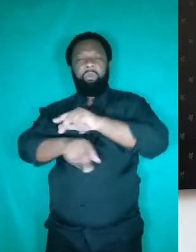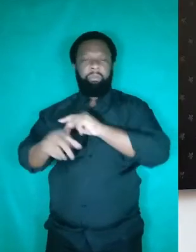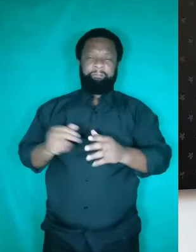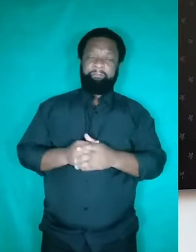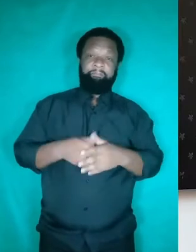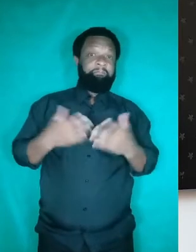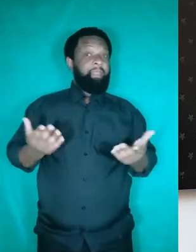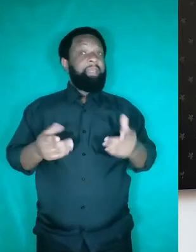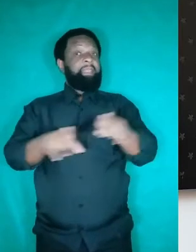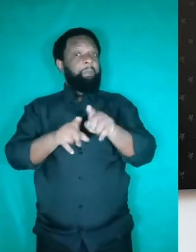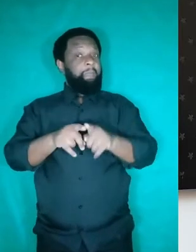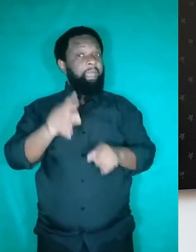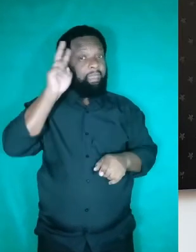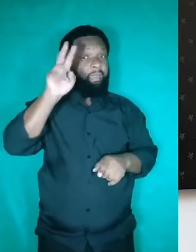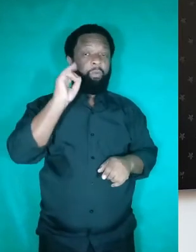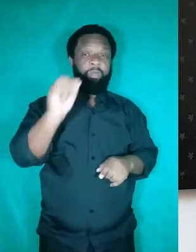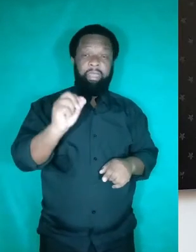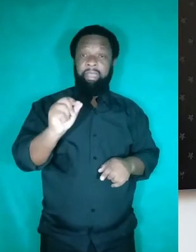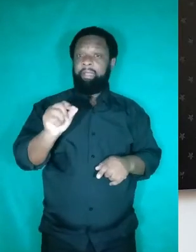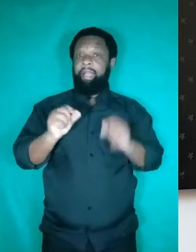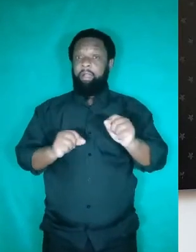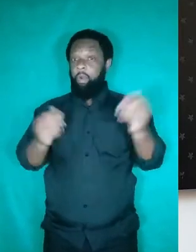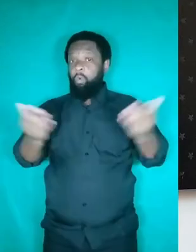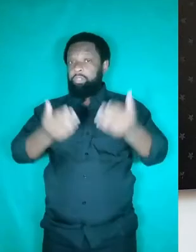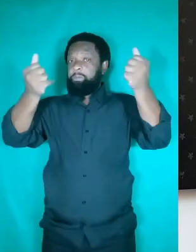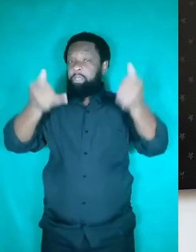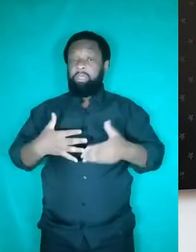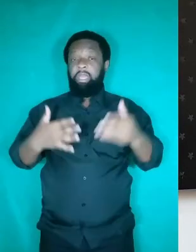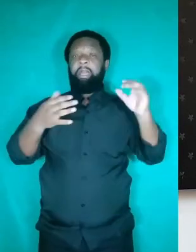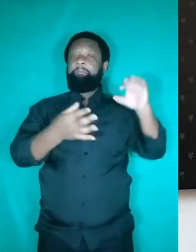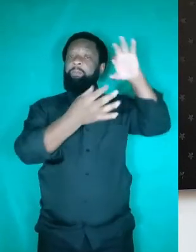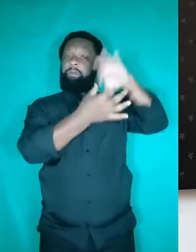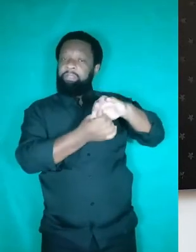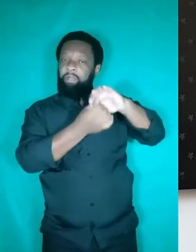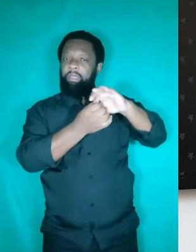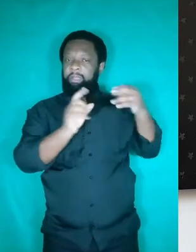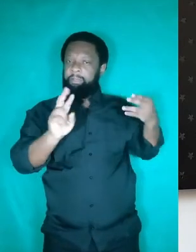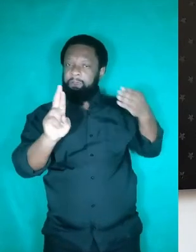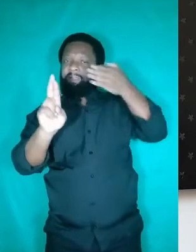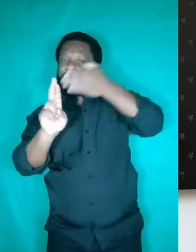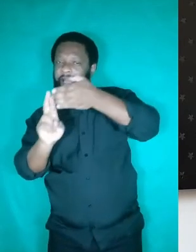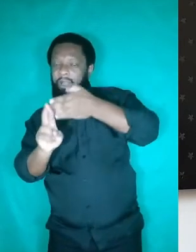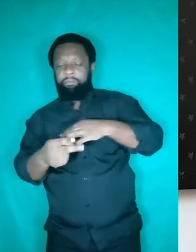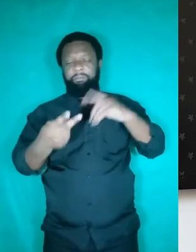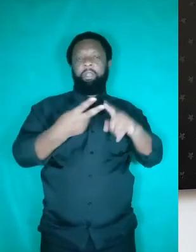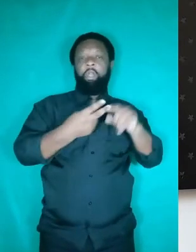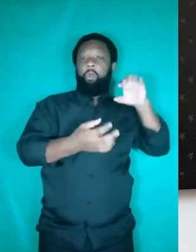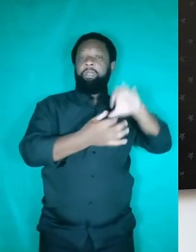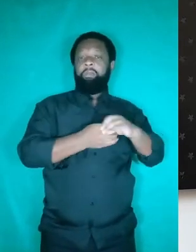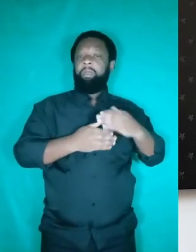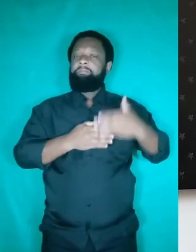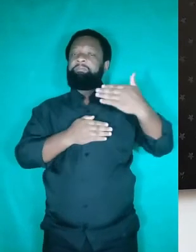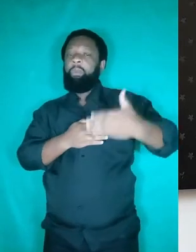Mais uma vez, te lembrando, aqui a gente está falando de tanto da coesão referencial, quanto da coesão sequencial.